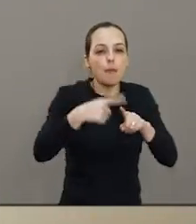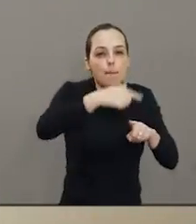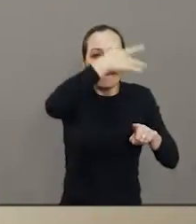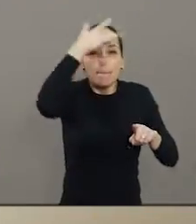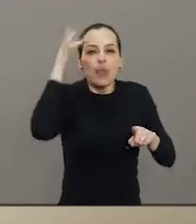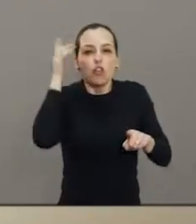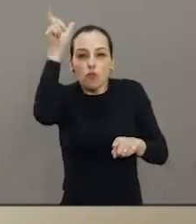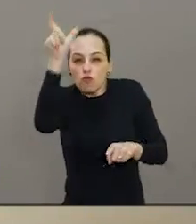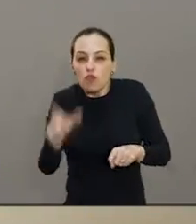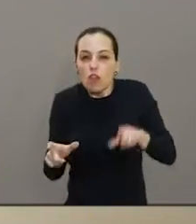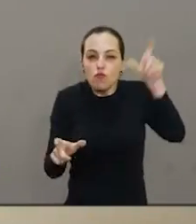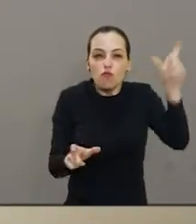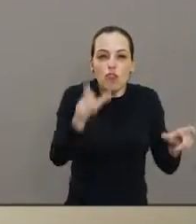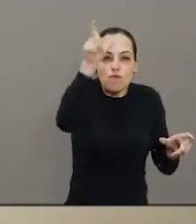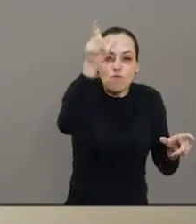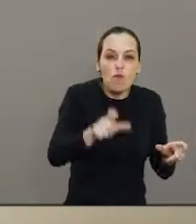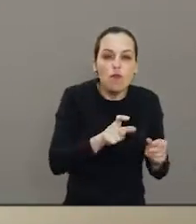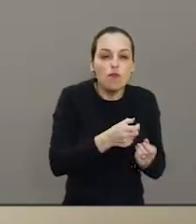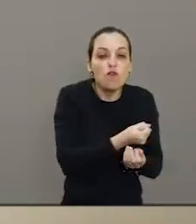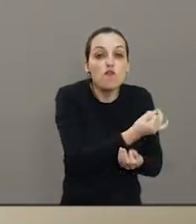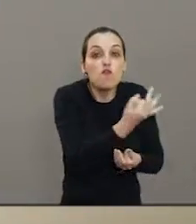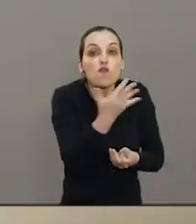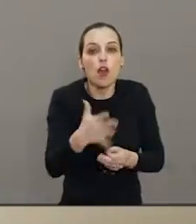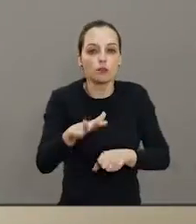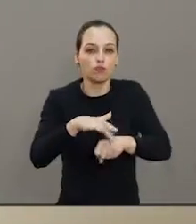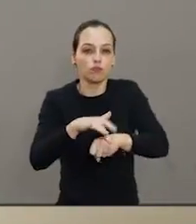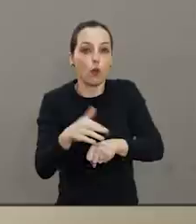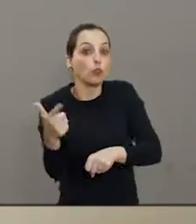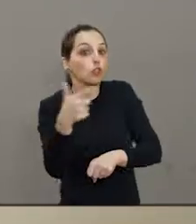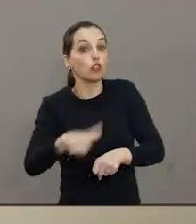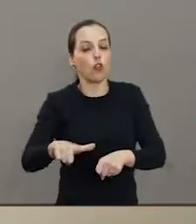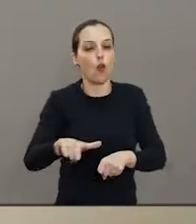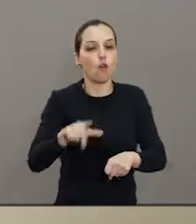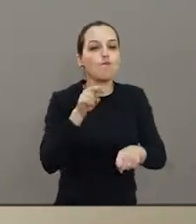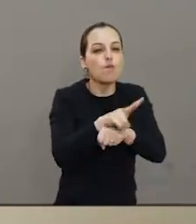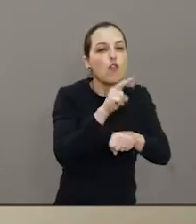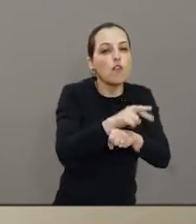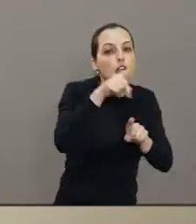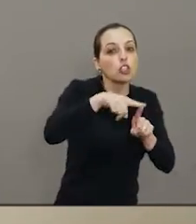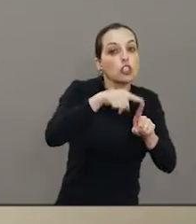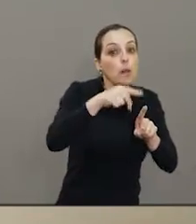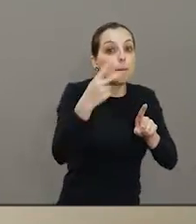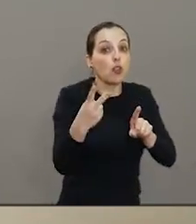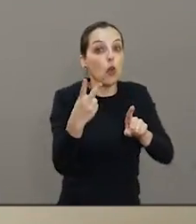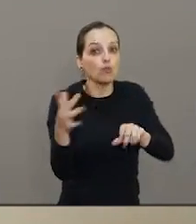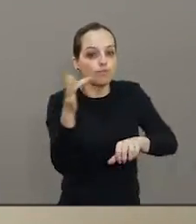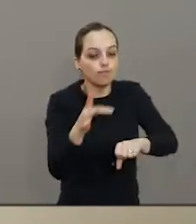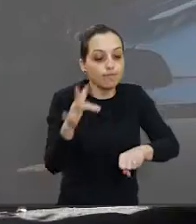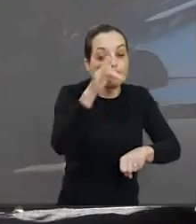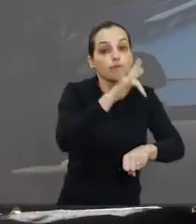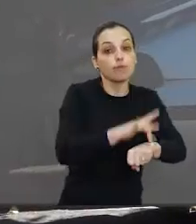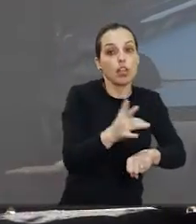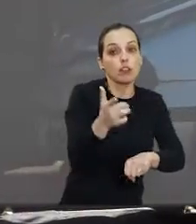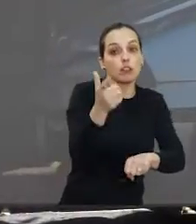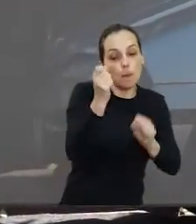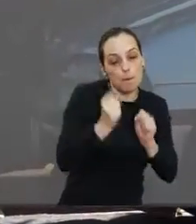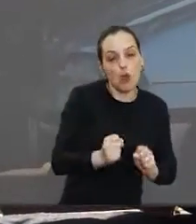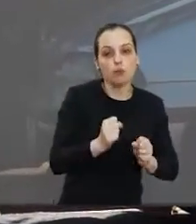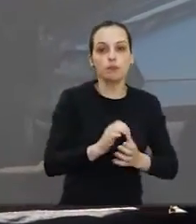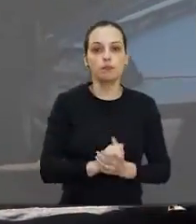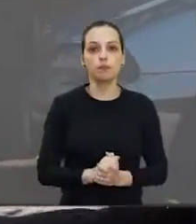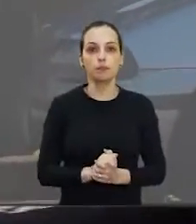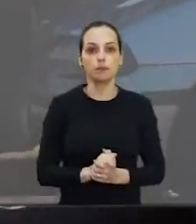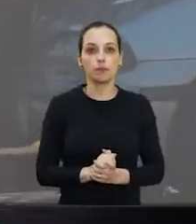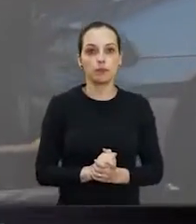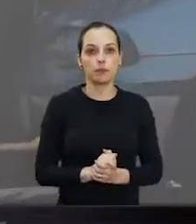muito, né, porque esse vírus está circulando, né, e ele pode atingir mesmo as pessoas que já contraíram dengue. Para